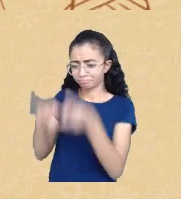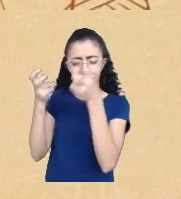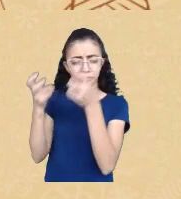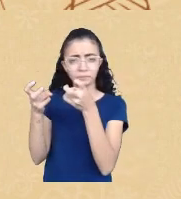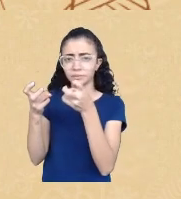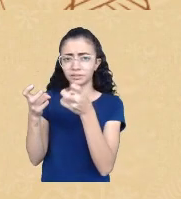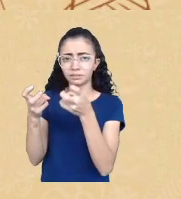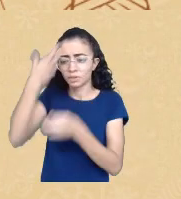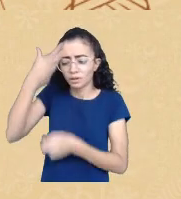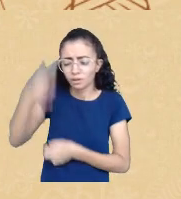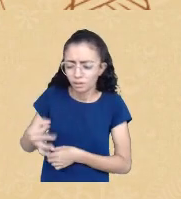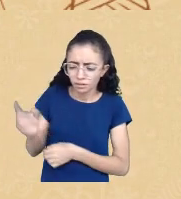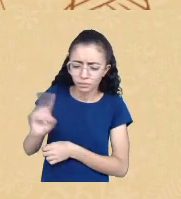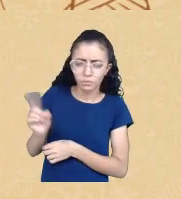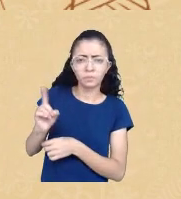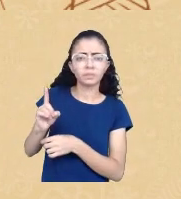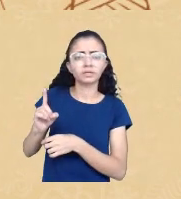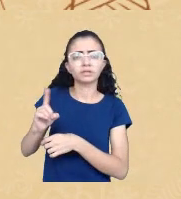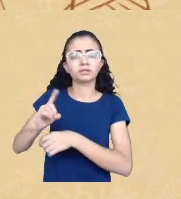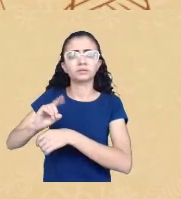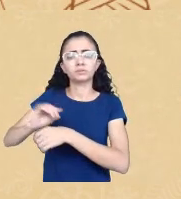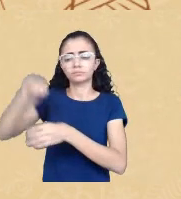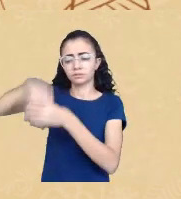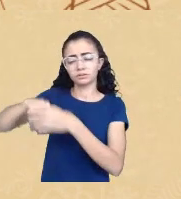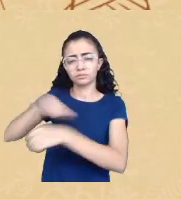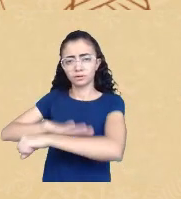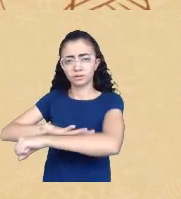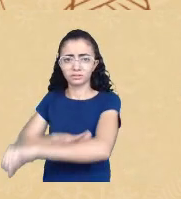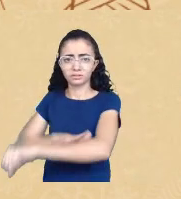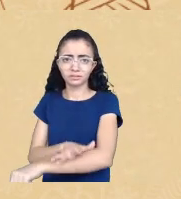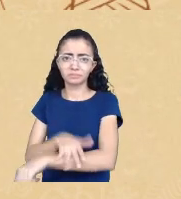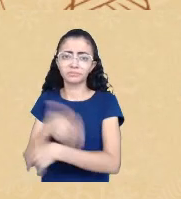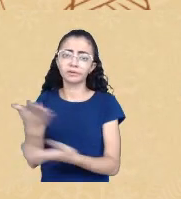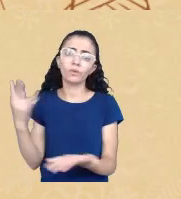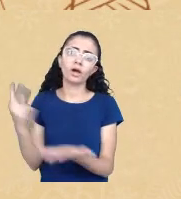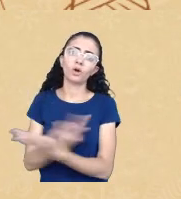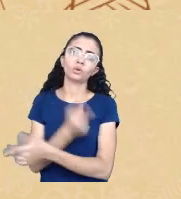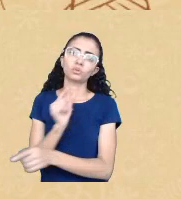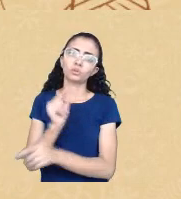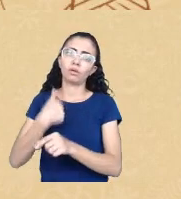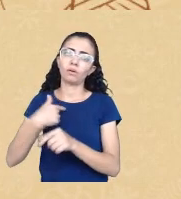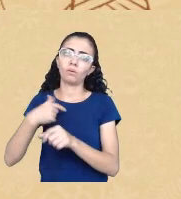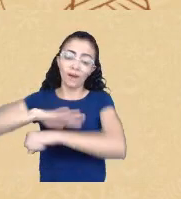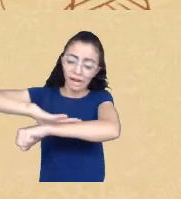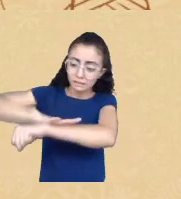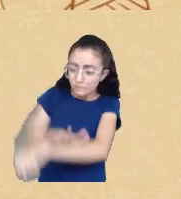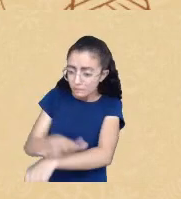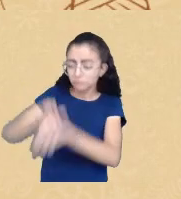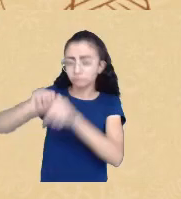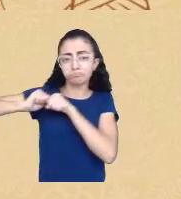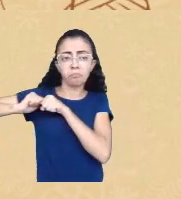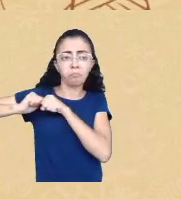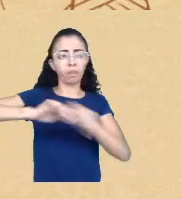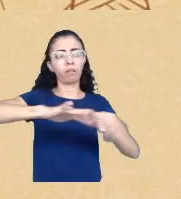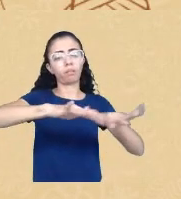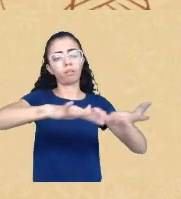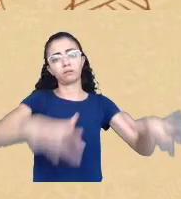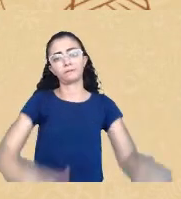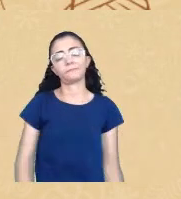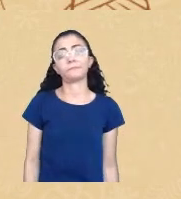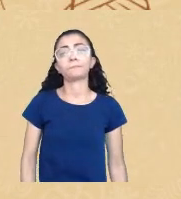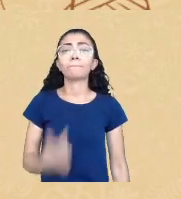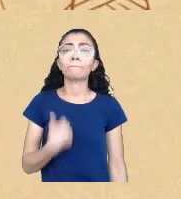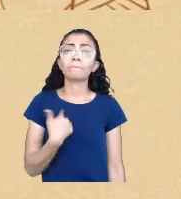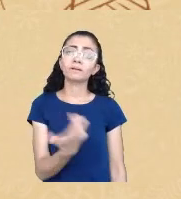perpetuando as desigualdades e sendo assim quero pensar em cada uma